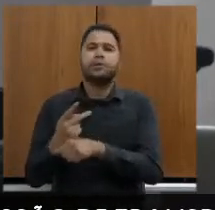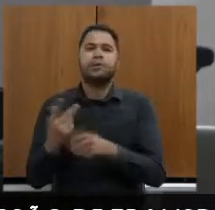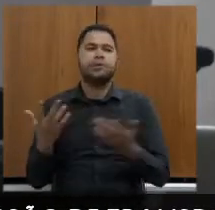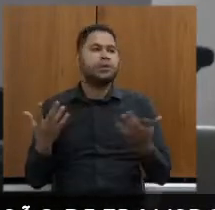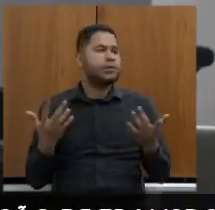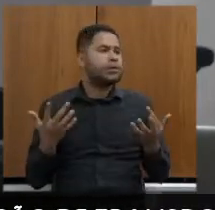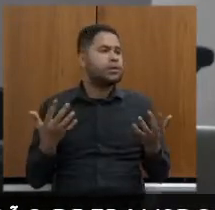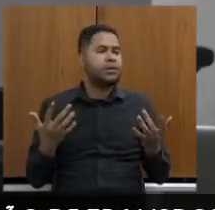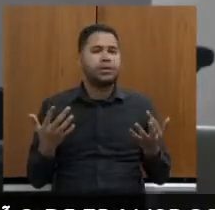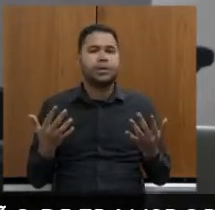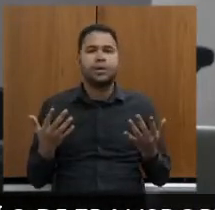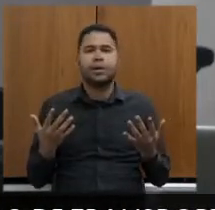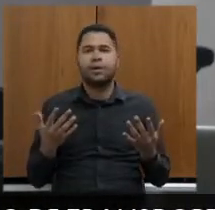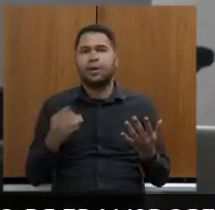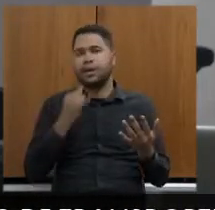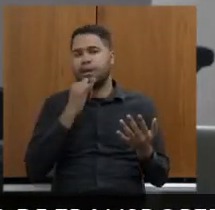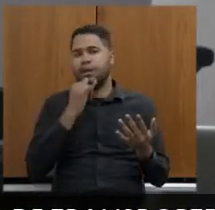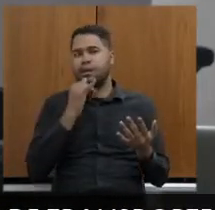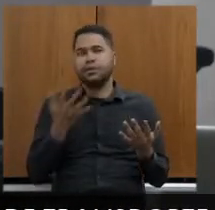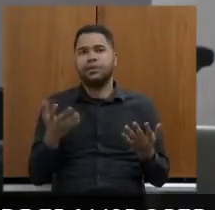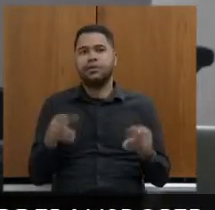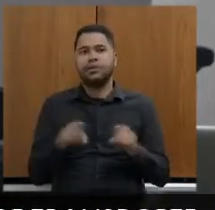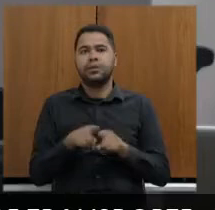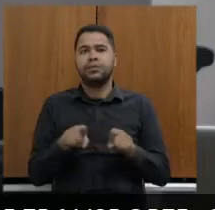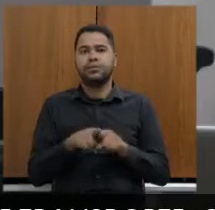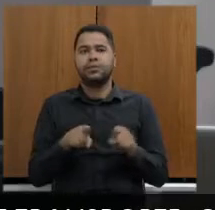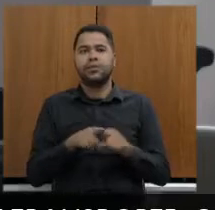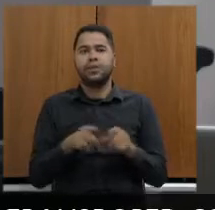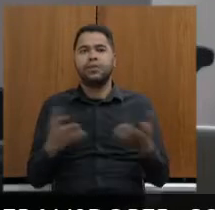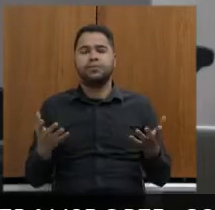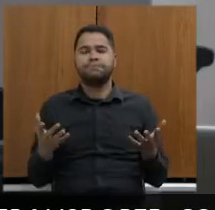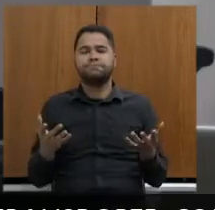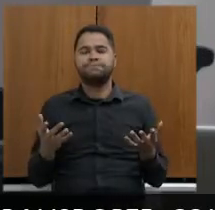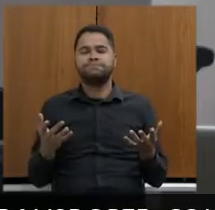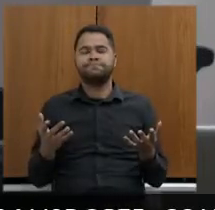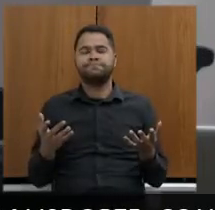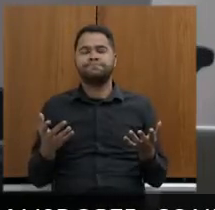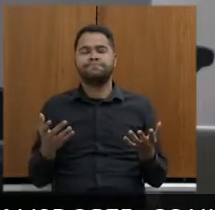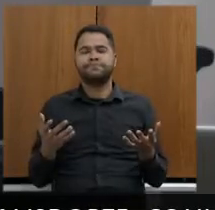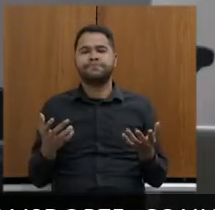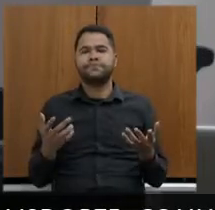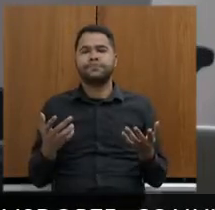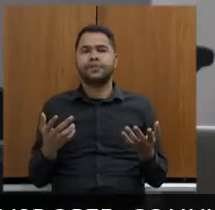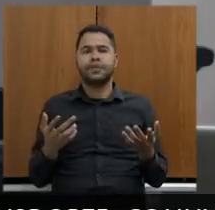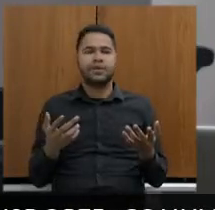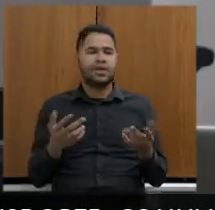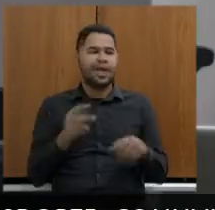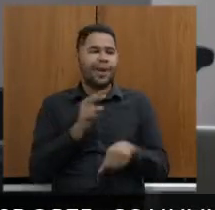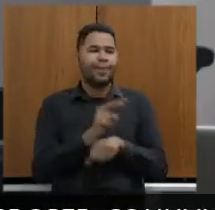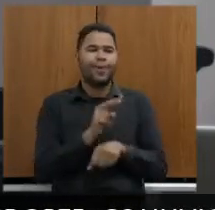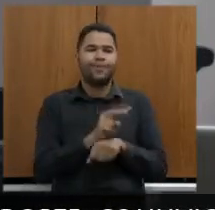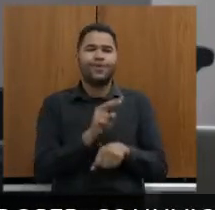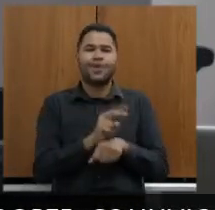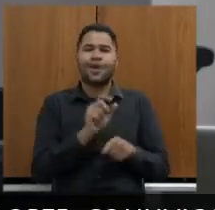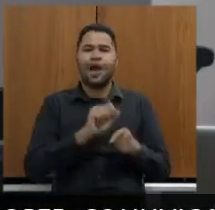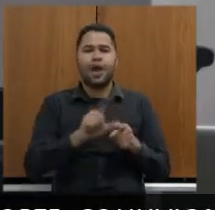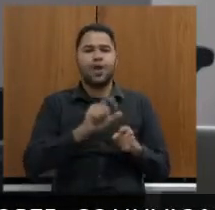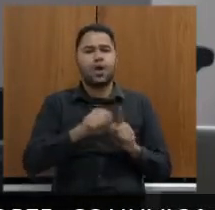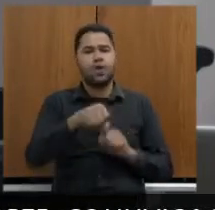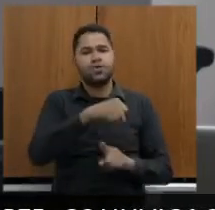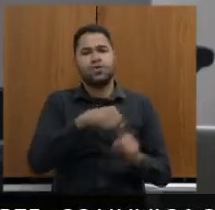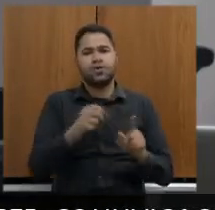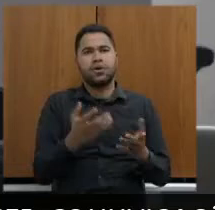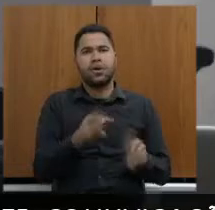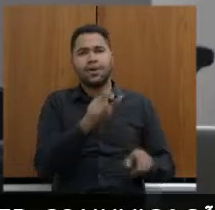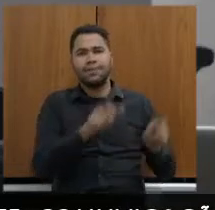desalojadas ou colocadas em projetos de caráter provisório como é o aluguel social que acaba